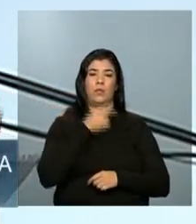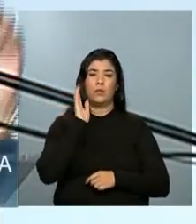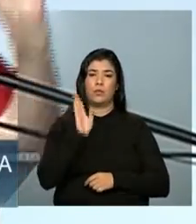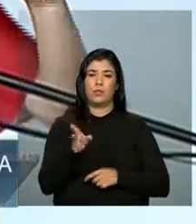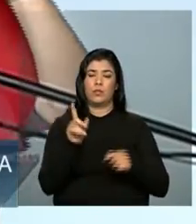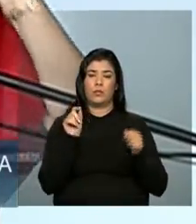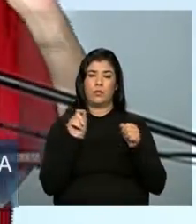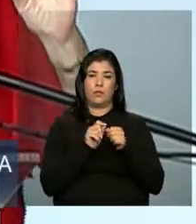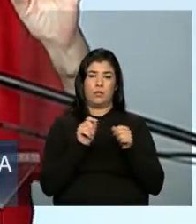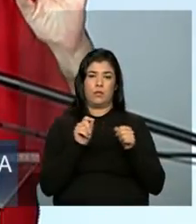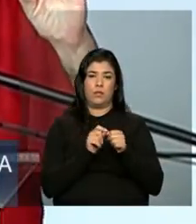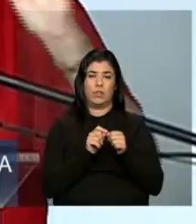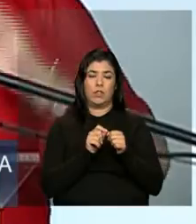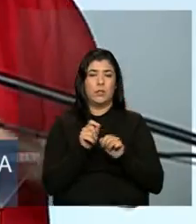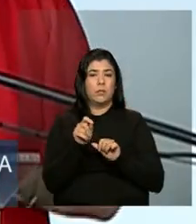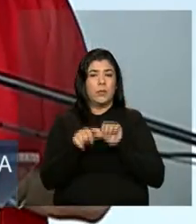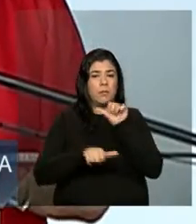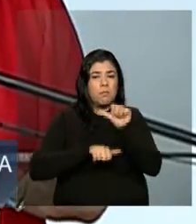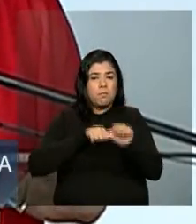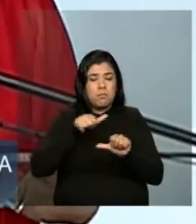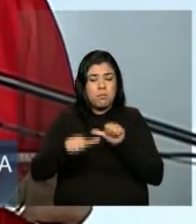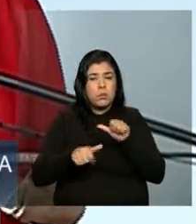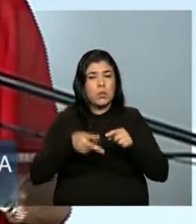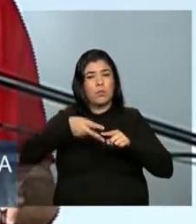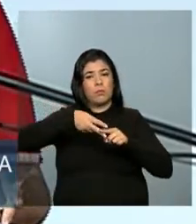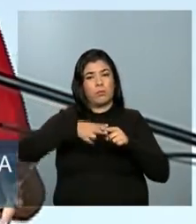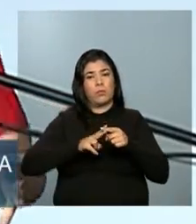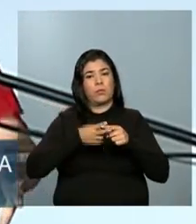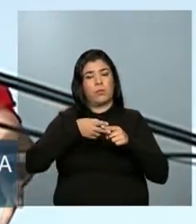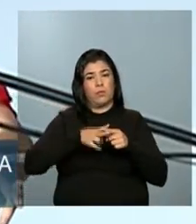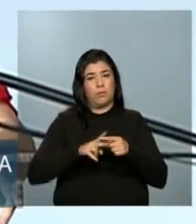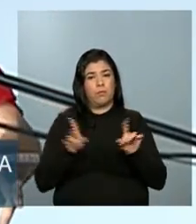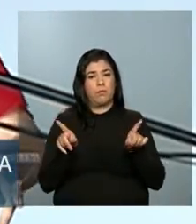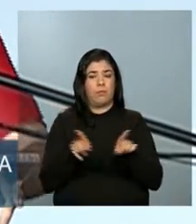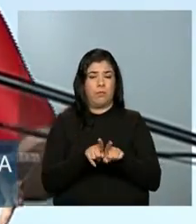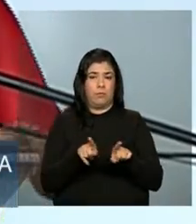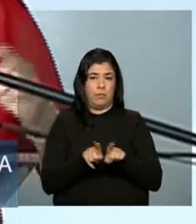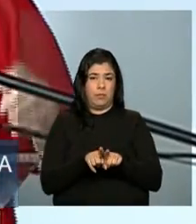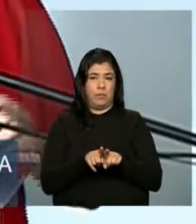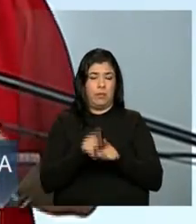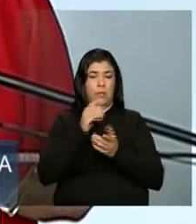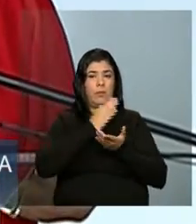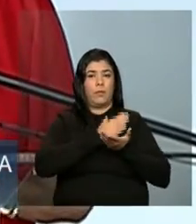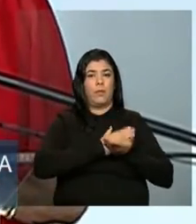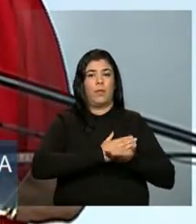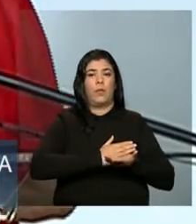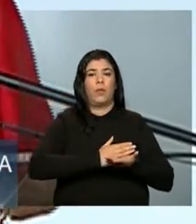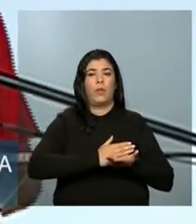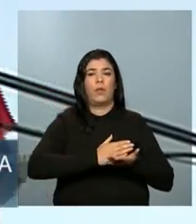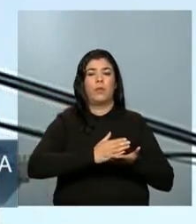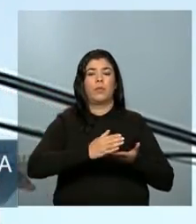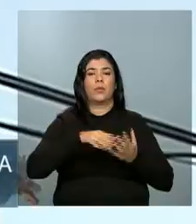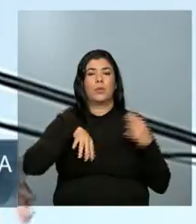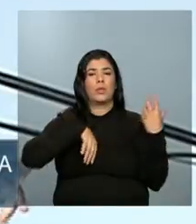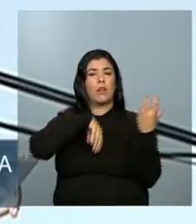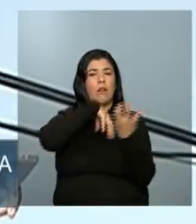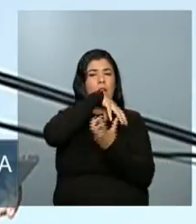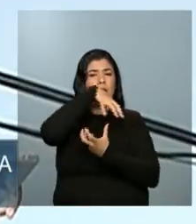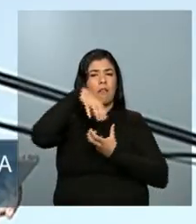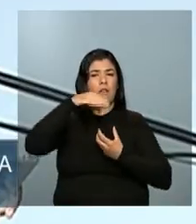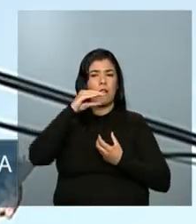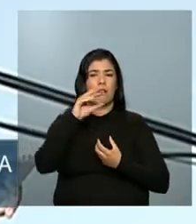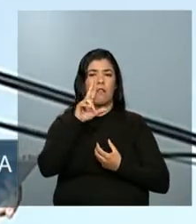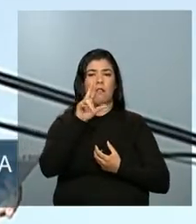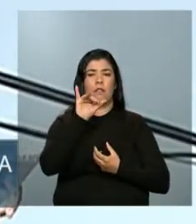correções e ajustes. desde o início da crise internacional,